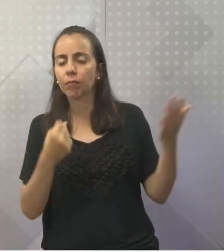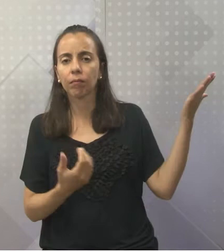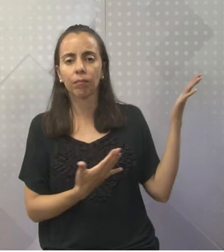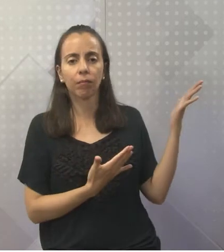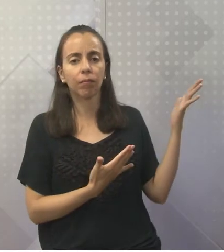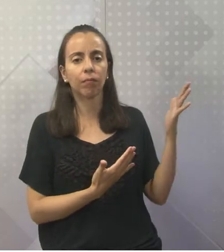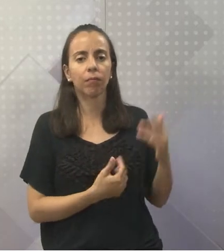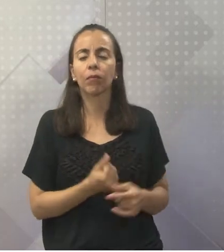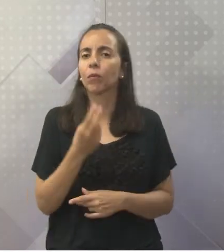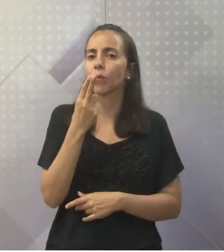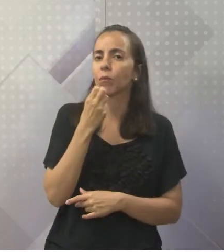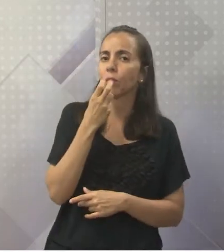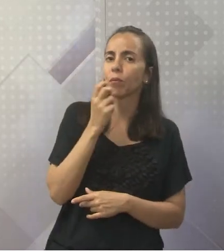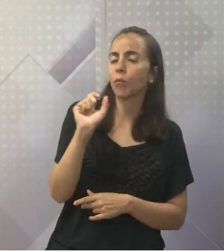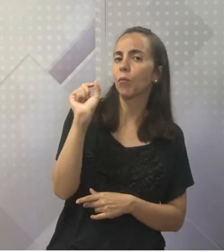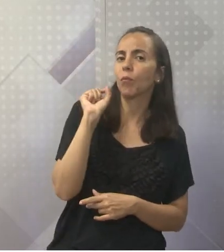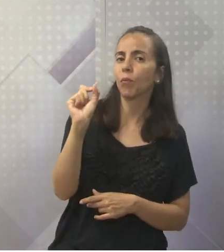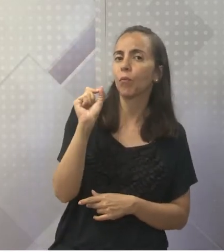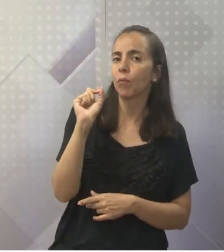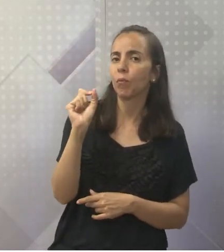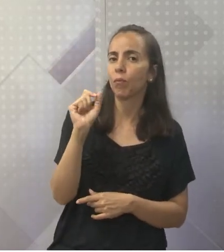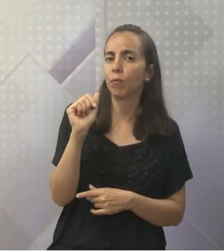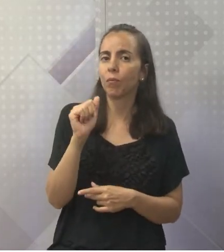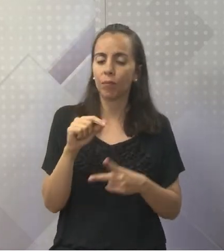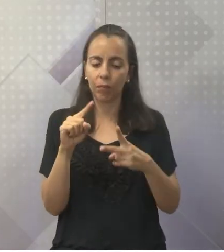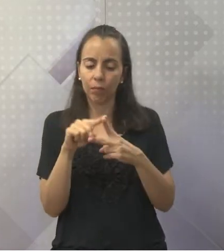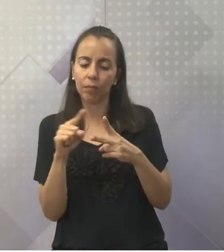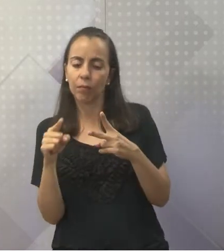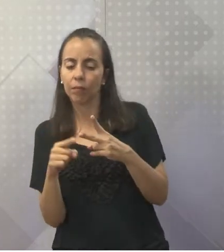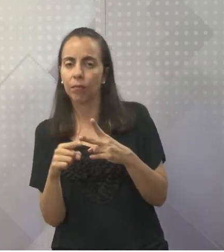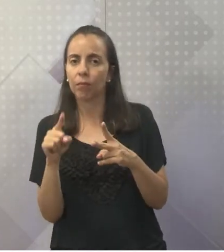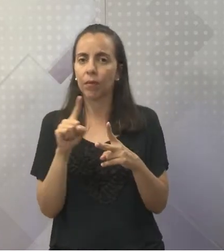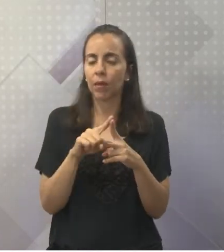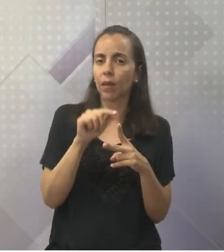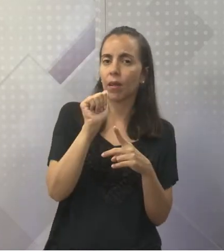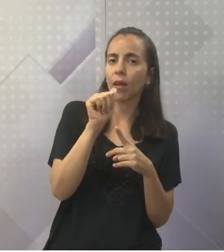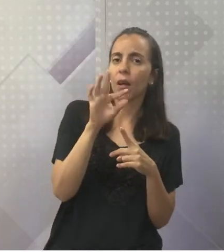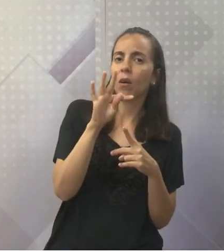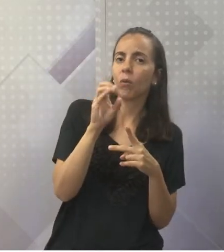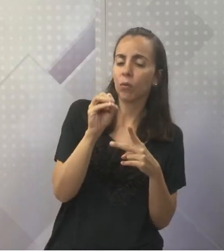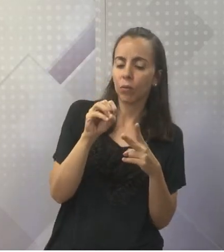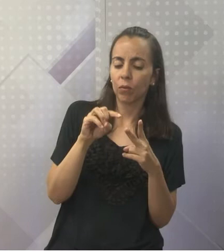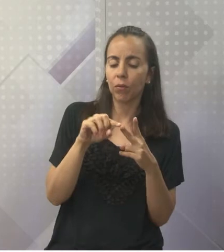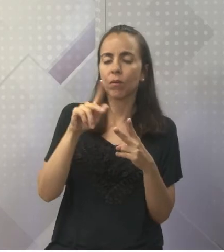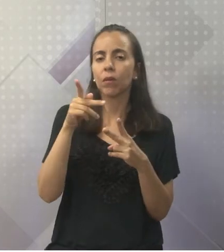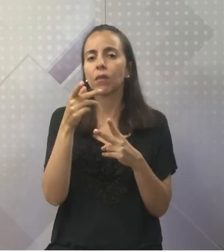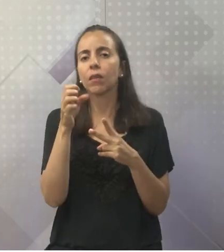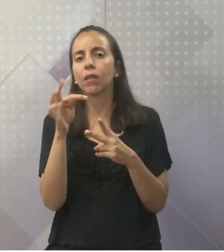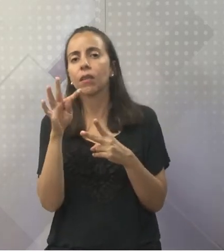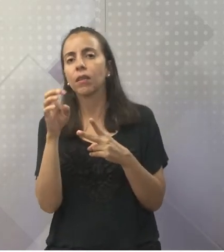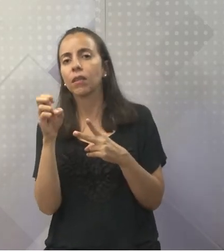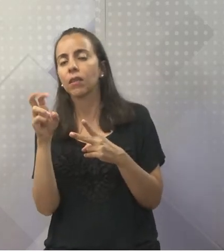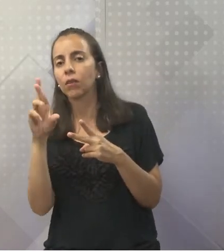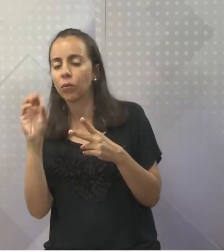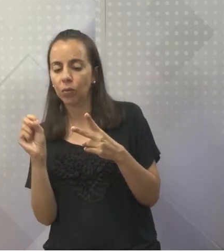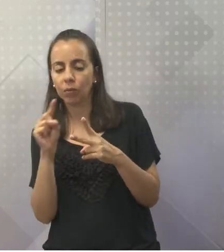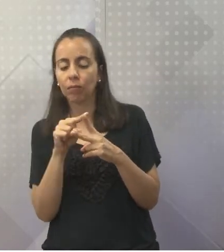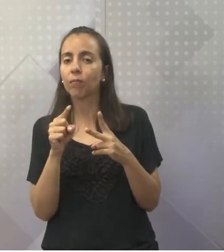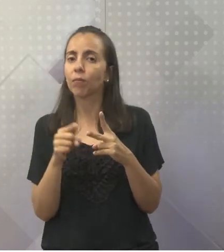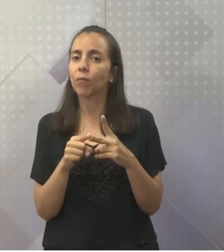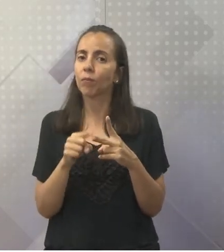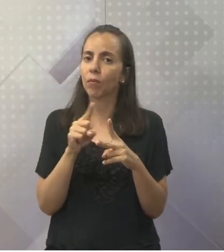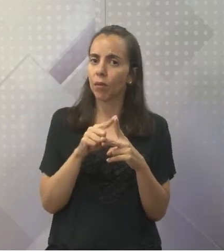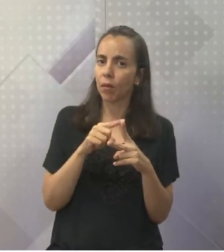Quanto à nutrição? São autótrofos ou heterótrofos? Ah, produzem o seu próprio alimento?